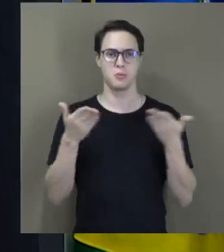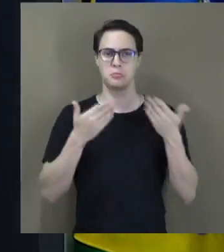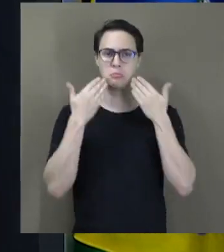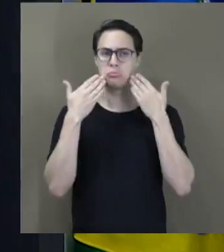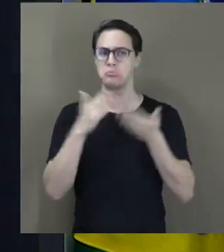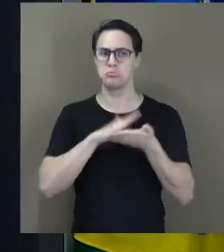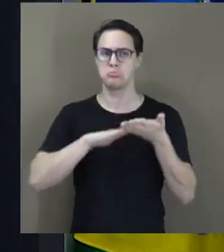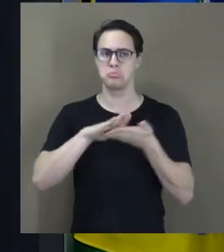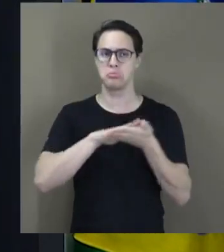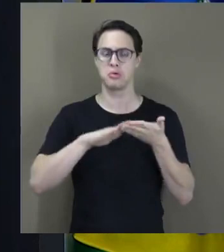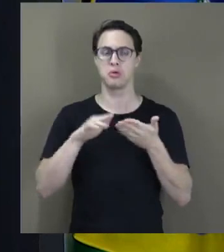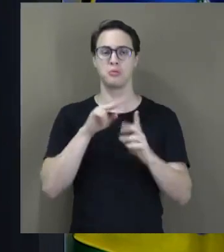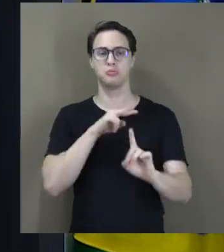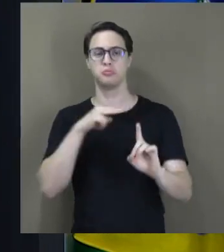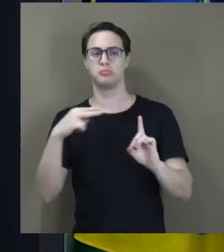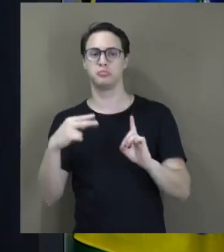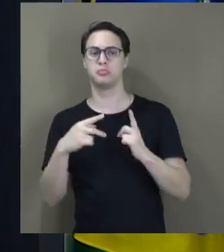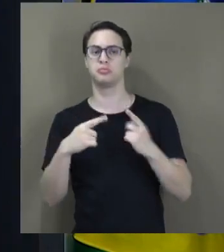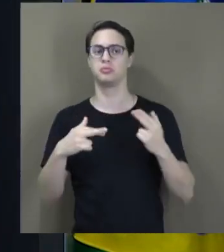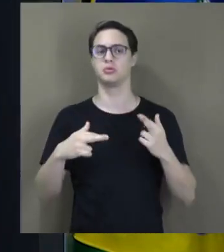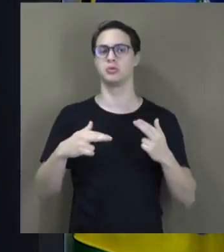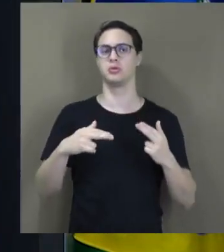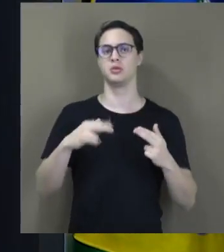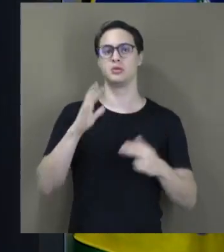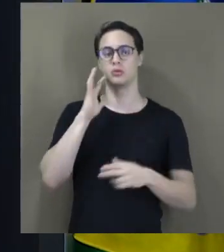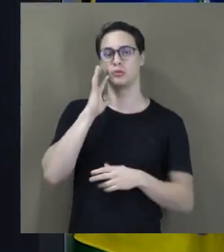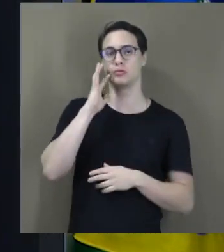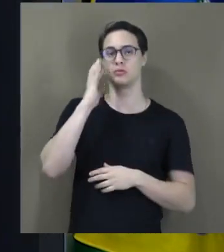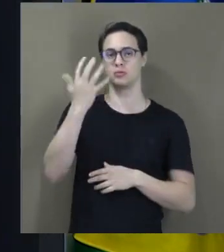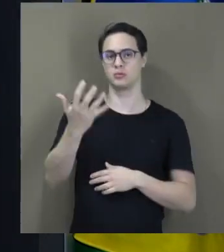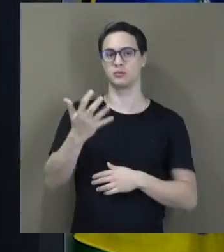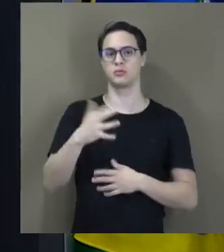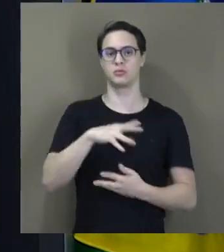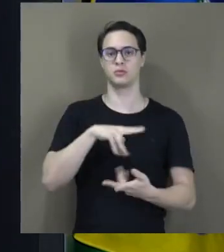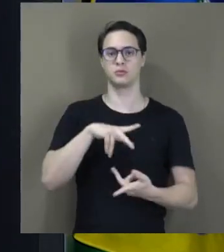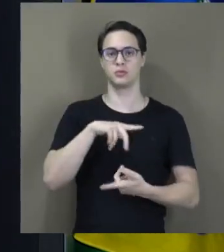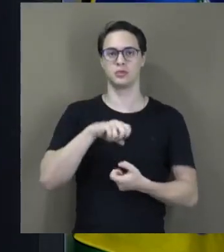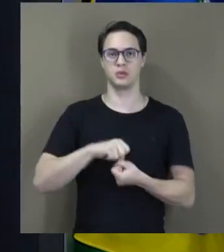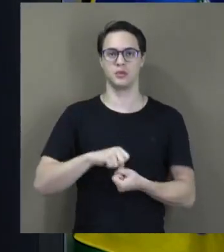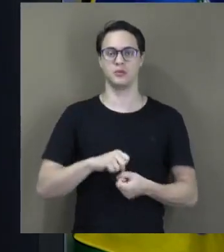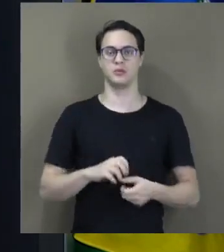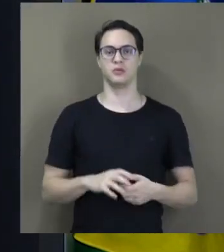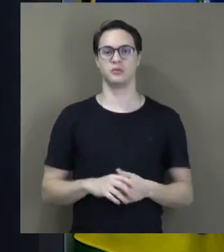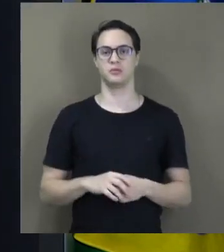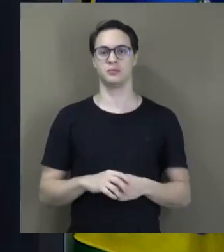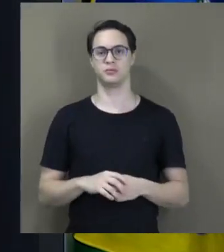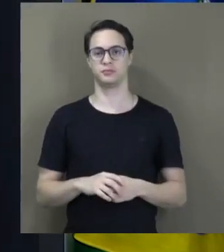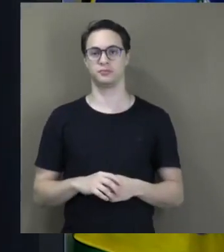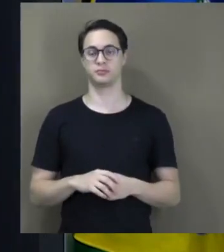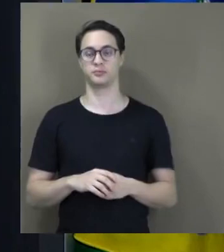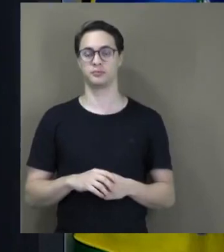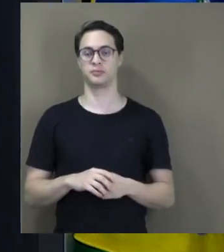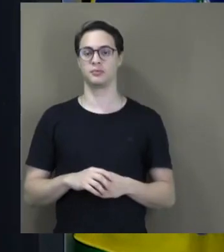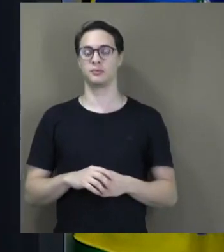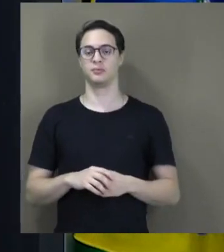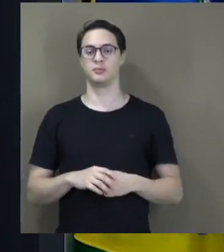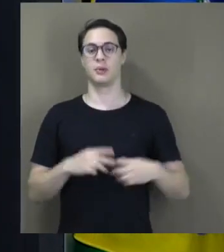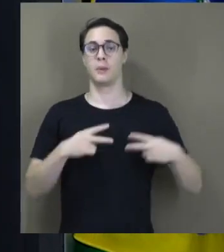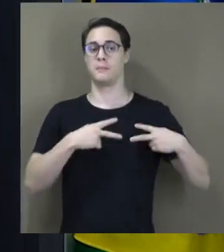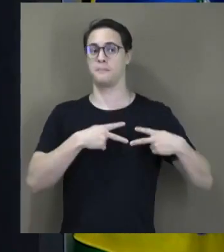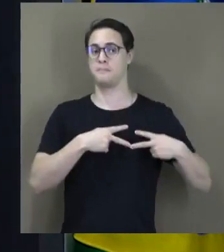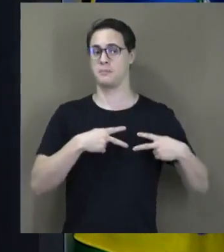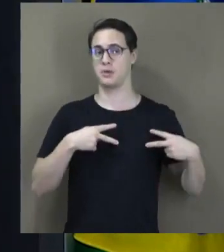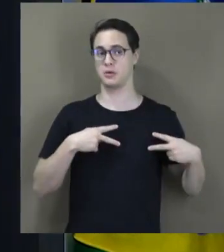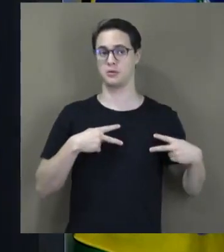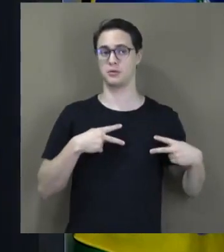perspectivas de solução sustentável. A Petrobras, apesar de ter